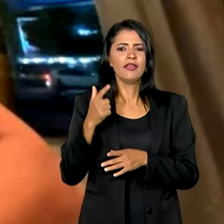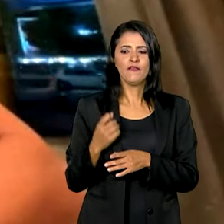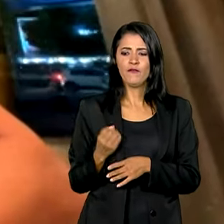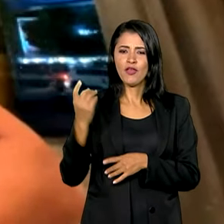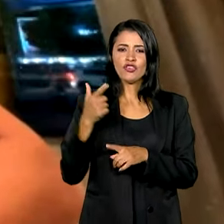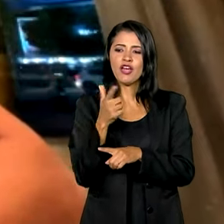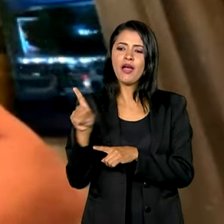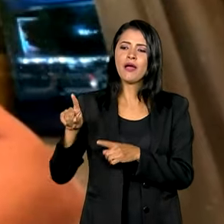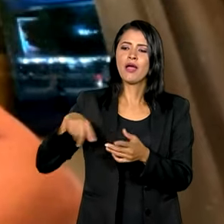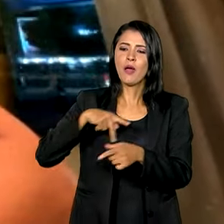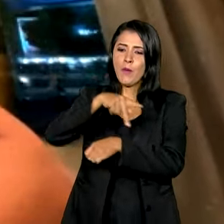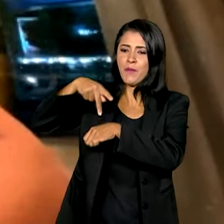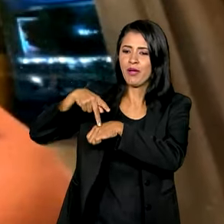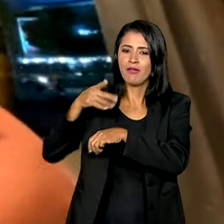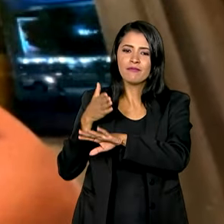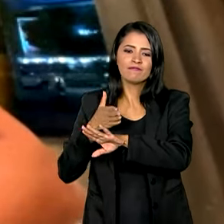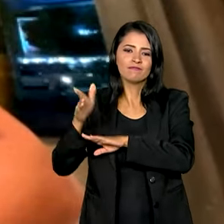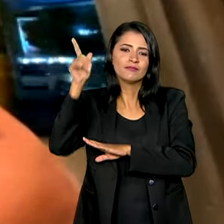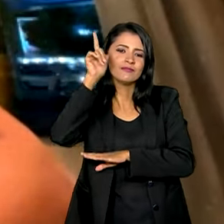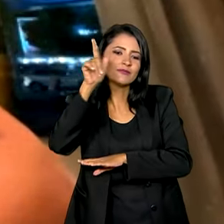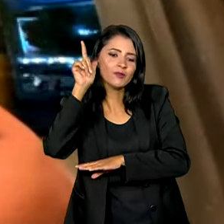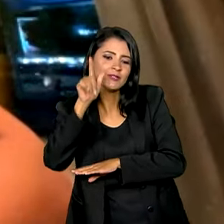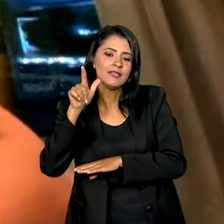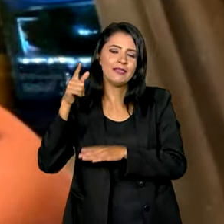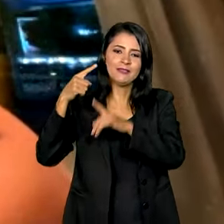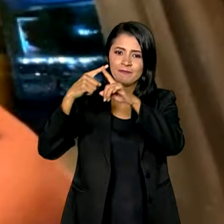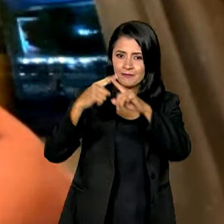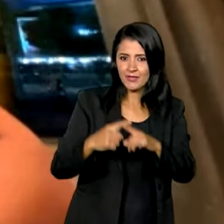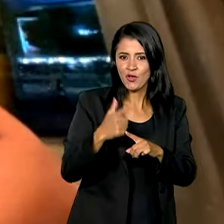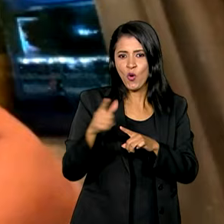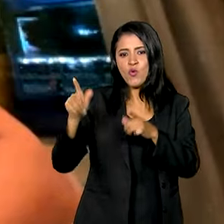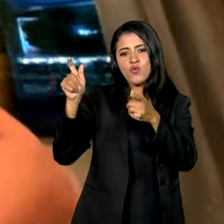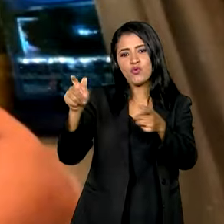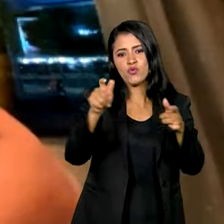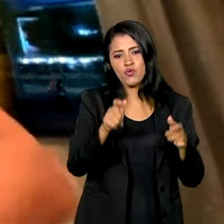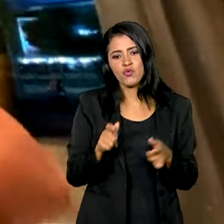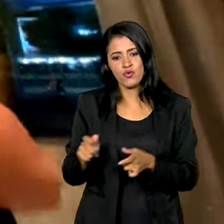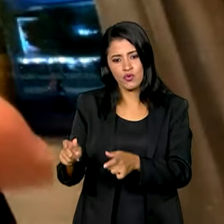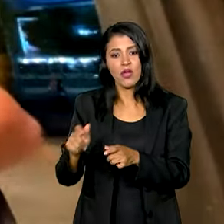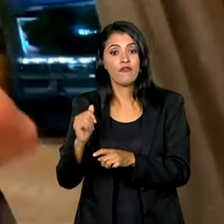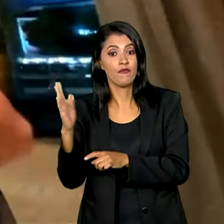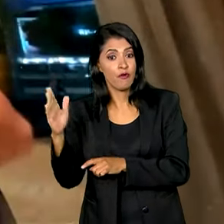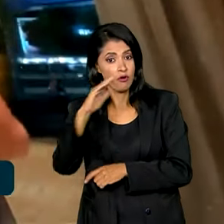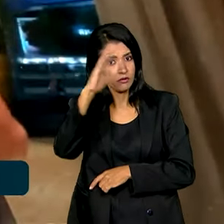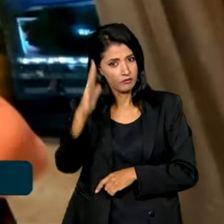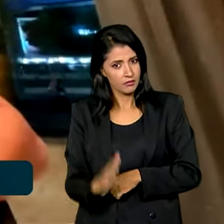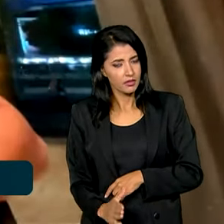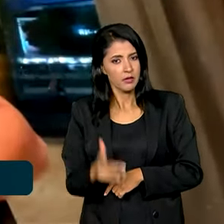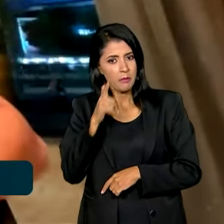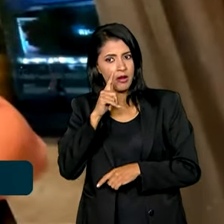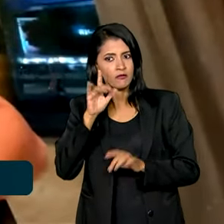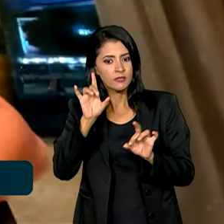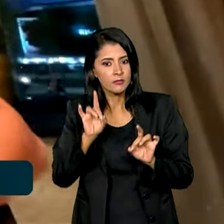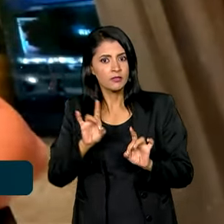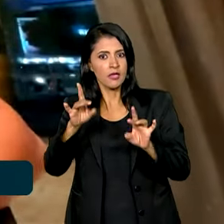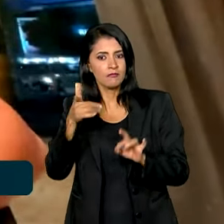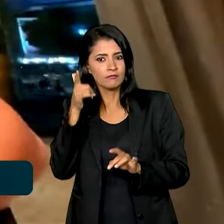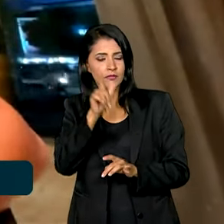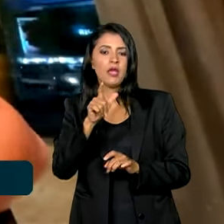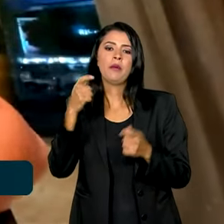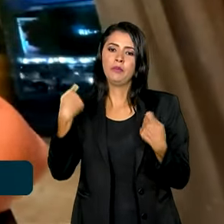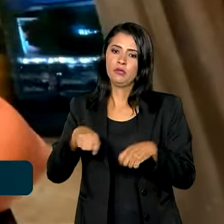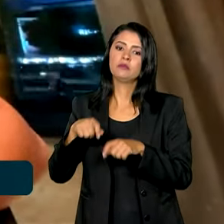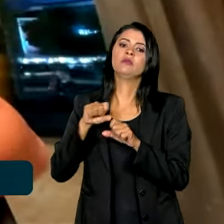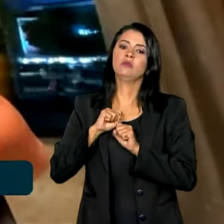do país, para conseguir rodar esses opens fora do país. Para você poder se destacar no esporte hoje, você tem que lutar